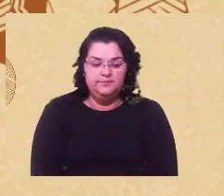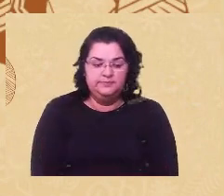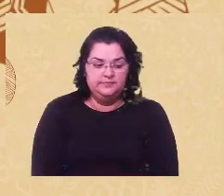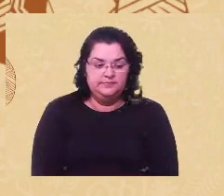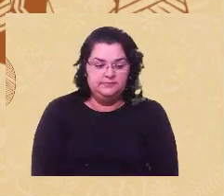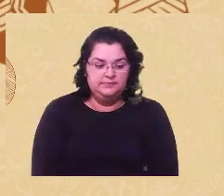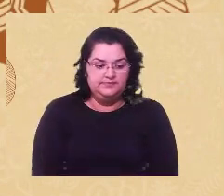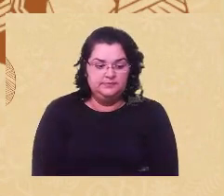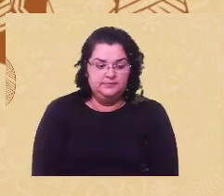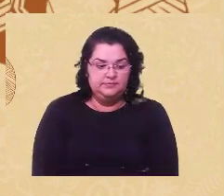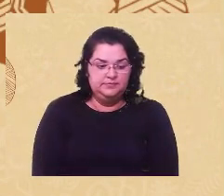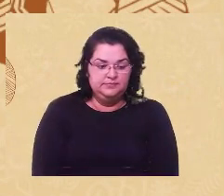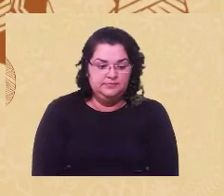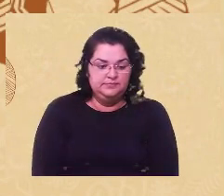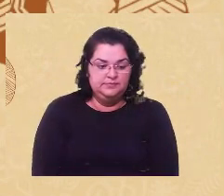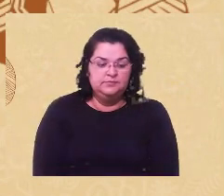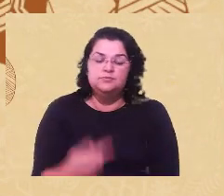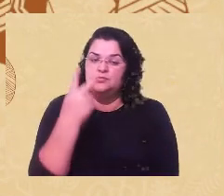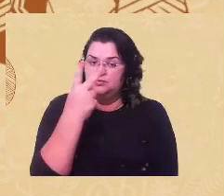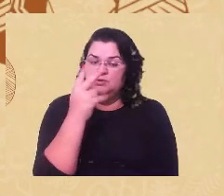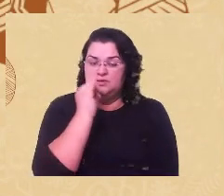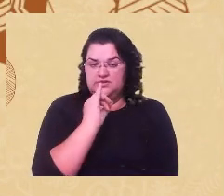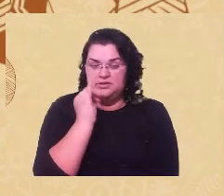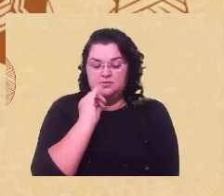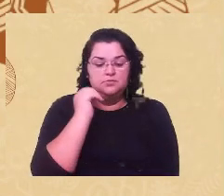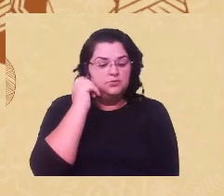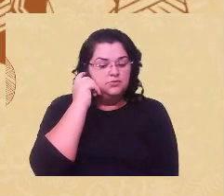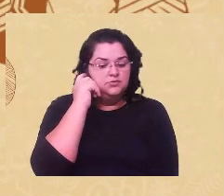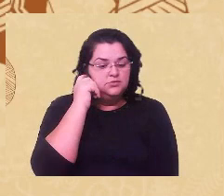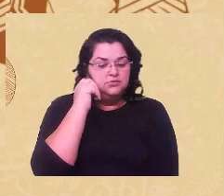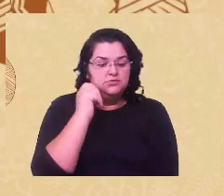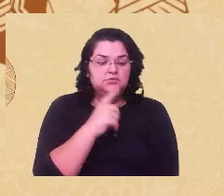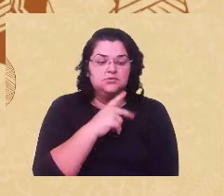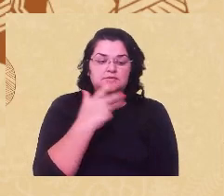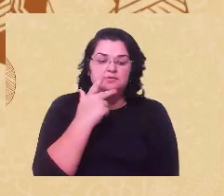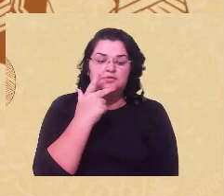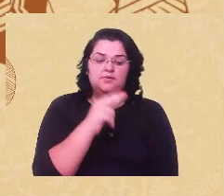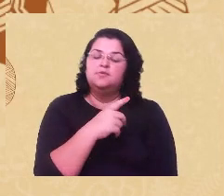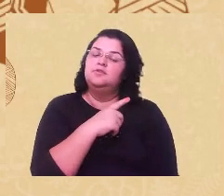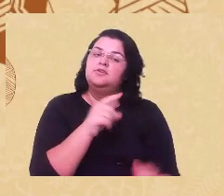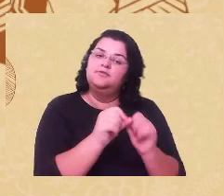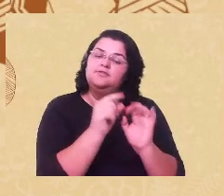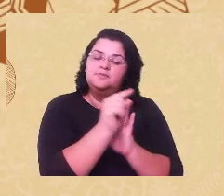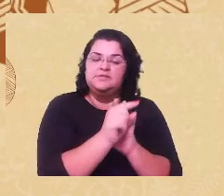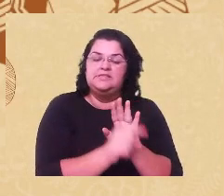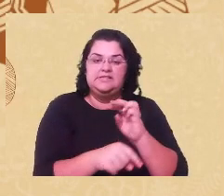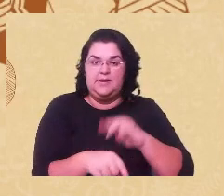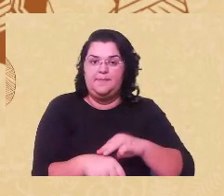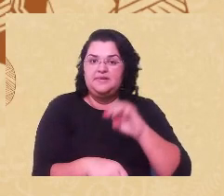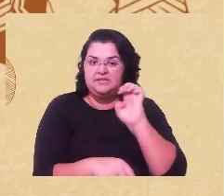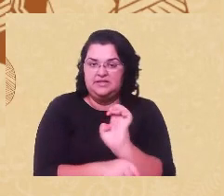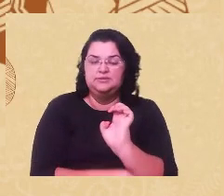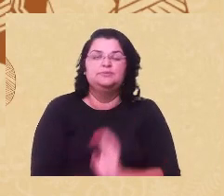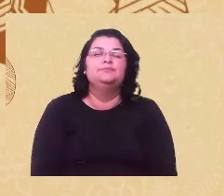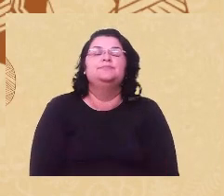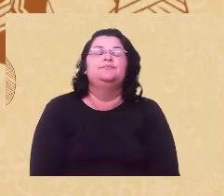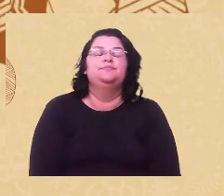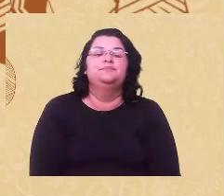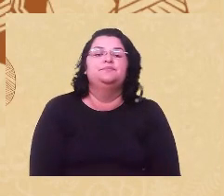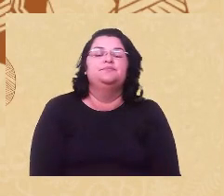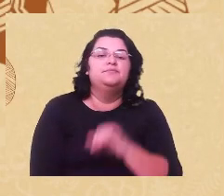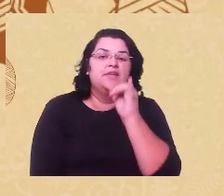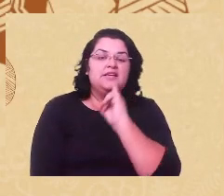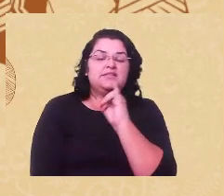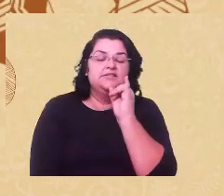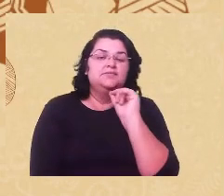Eu trouxe dois exemplos de falas que eu escutei enquanto fiz a minha pesquisa de mestrado, né, exemplos do que seriam